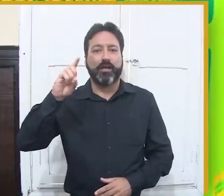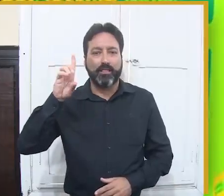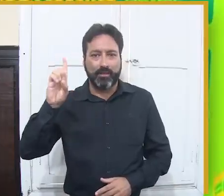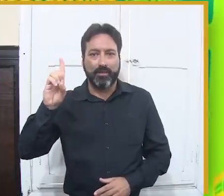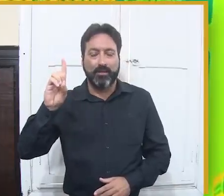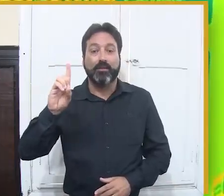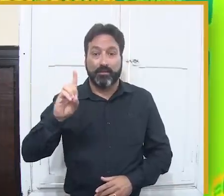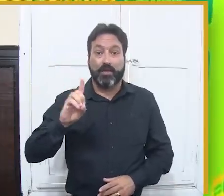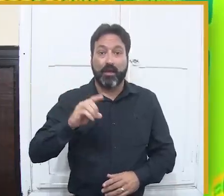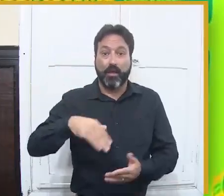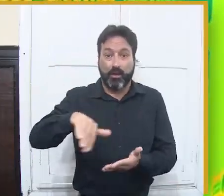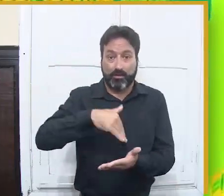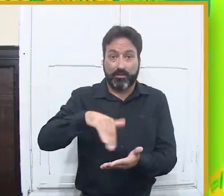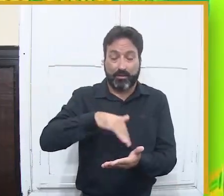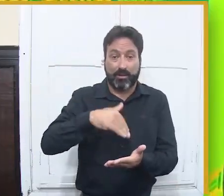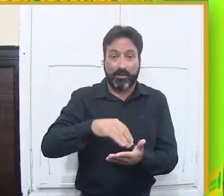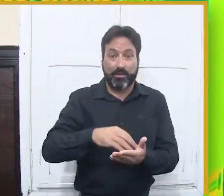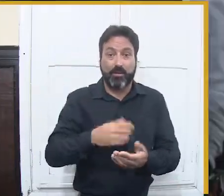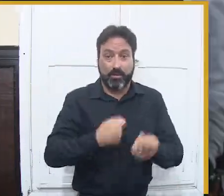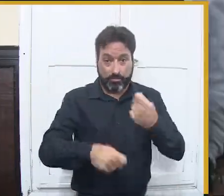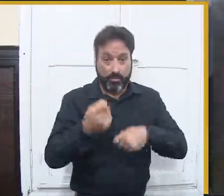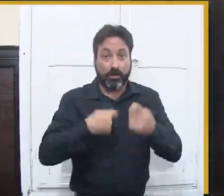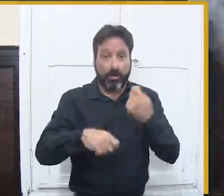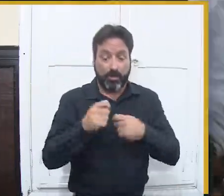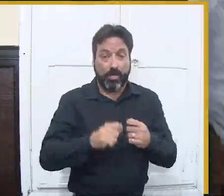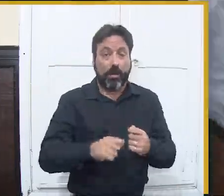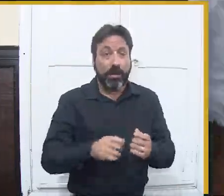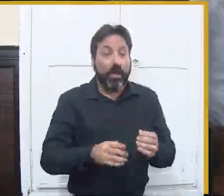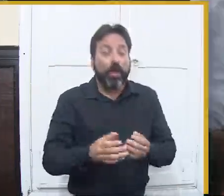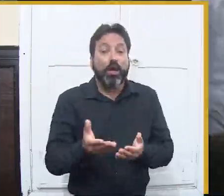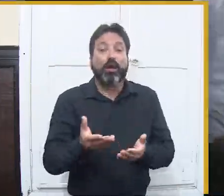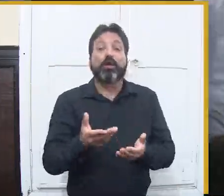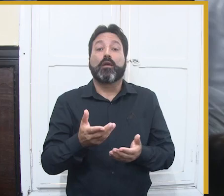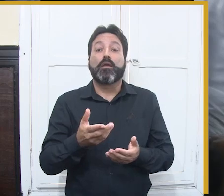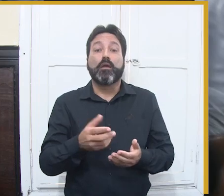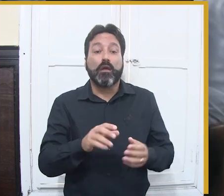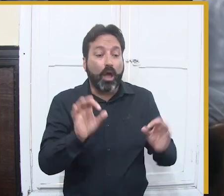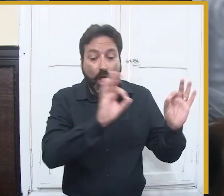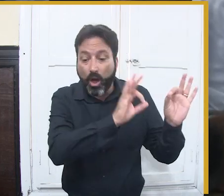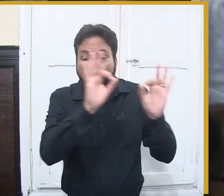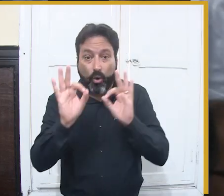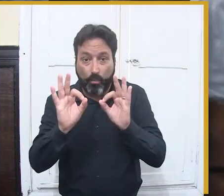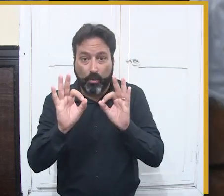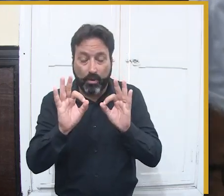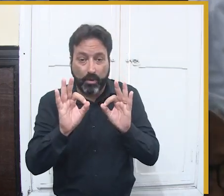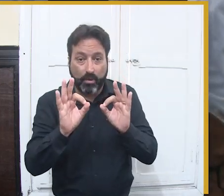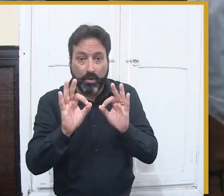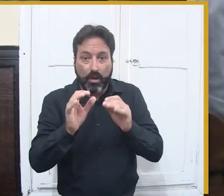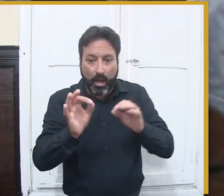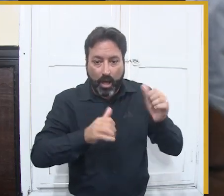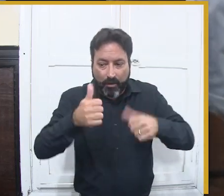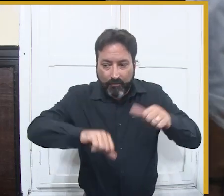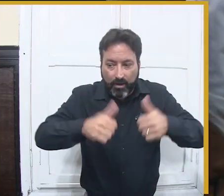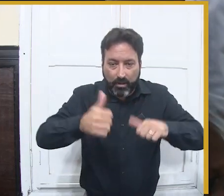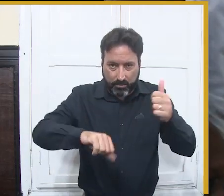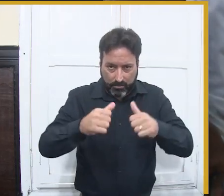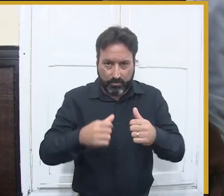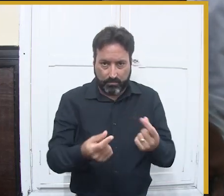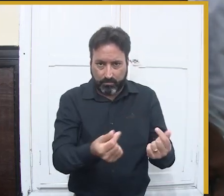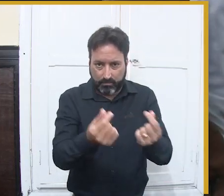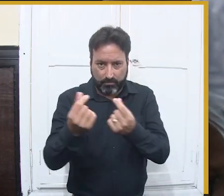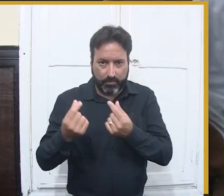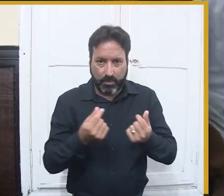milhões de reais. A prova é, esses dados são públicos, se cada um de nós entrar no site do